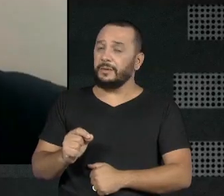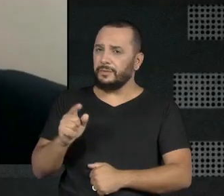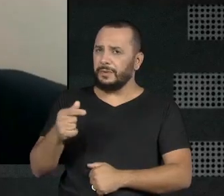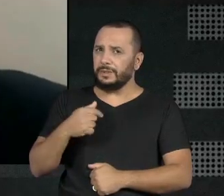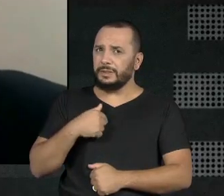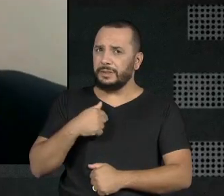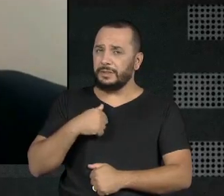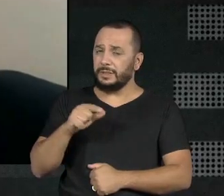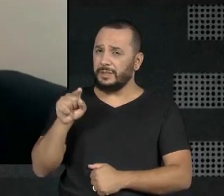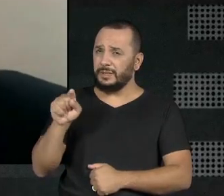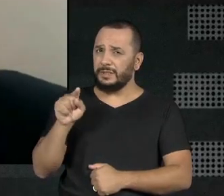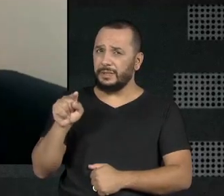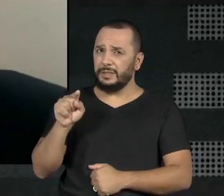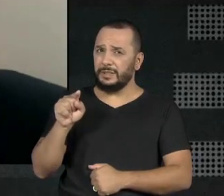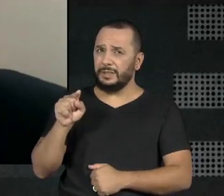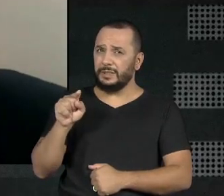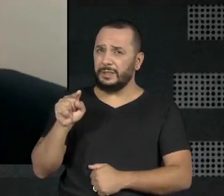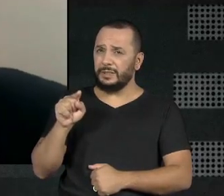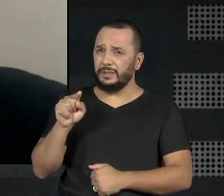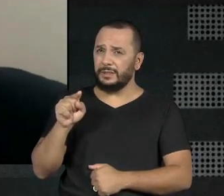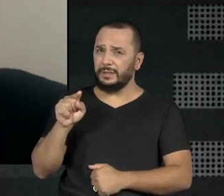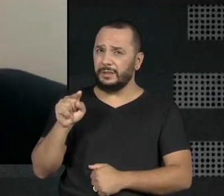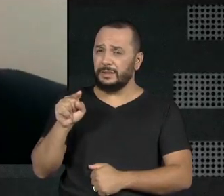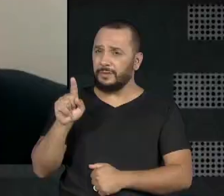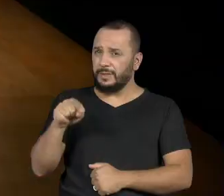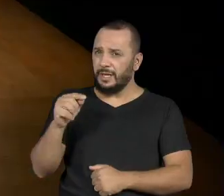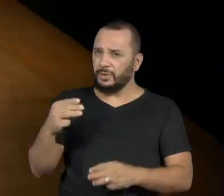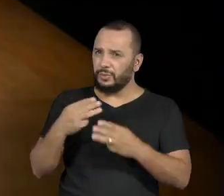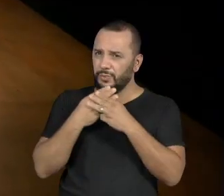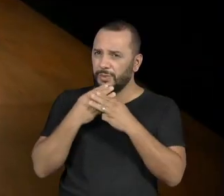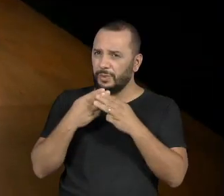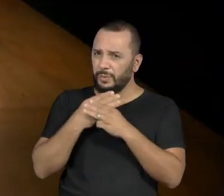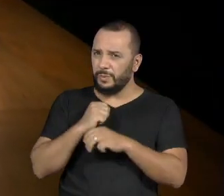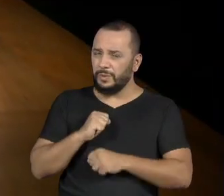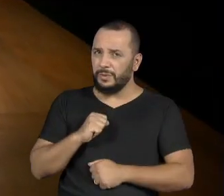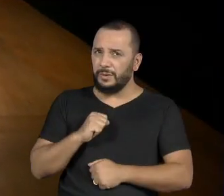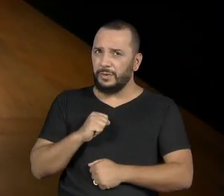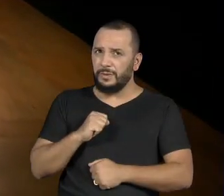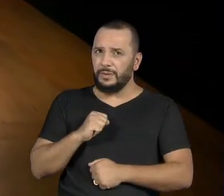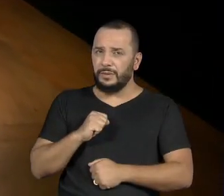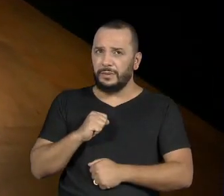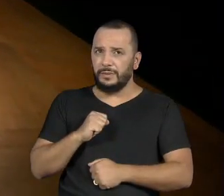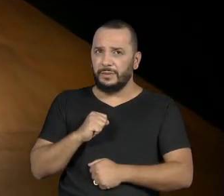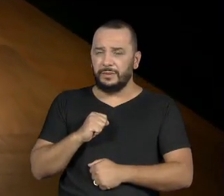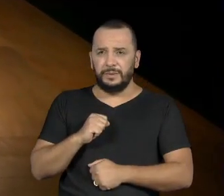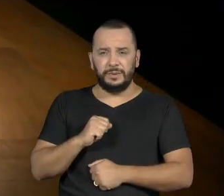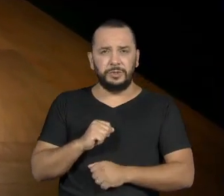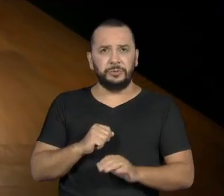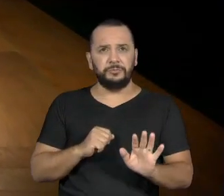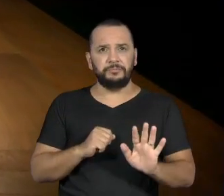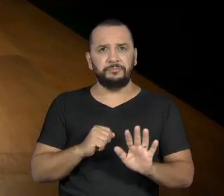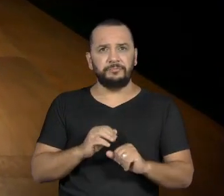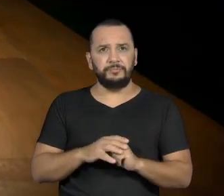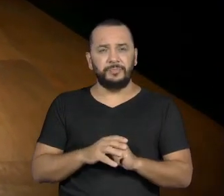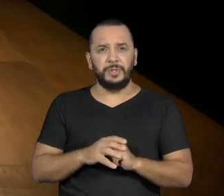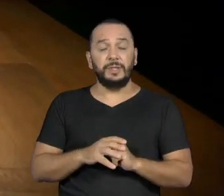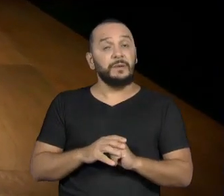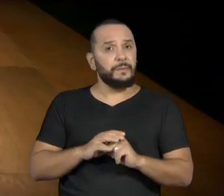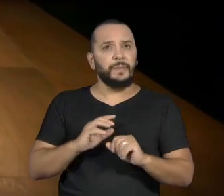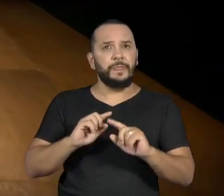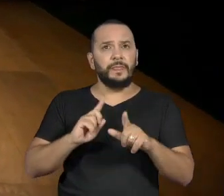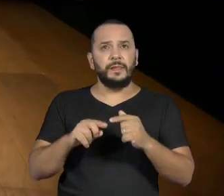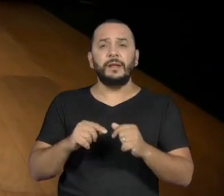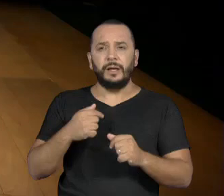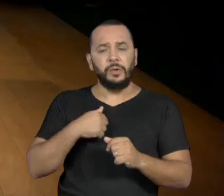você é judeu? Pergunta. Eu tenho que responder em seguida, assim,